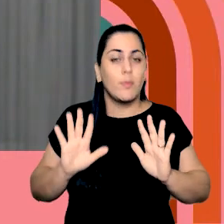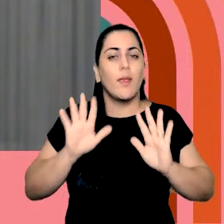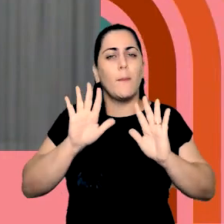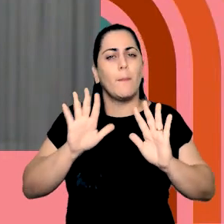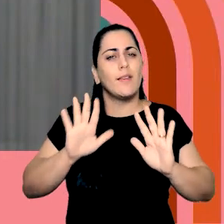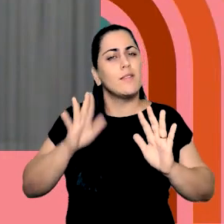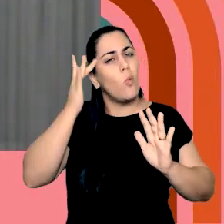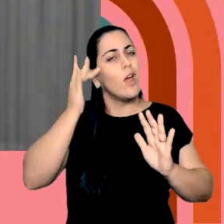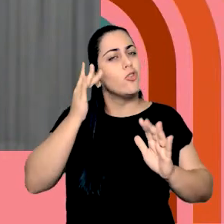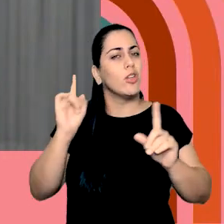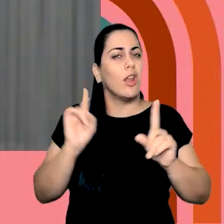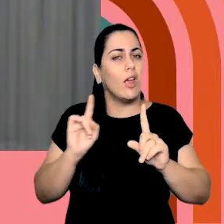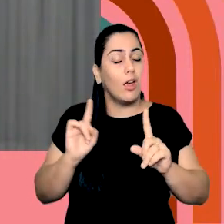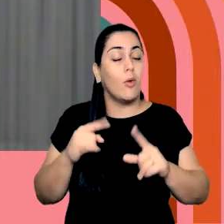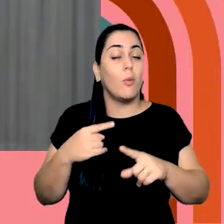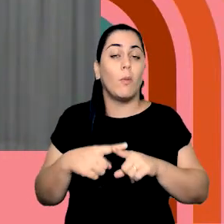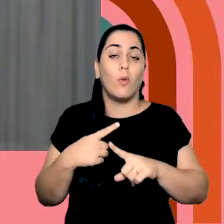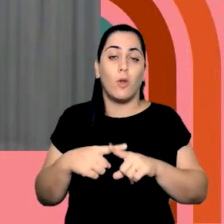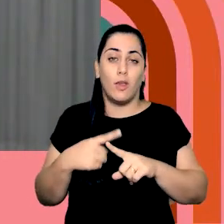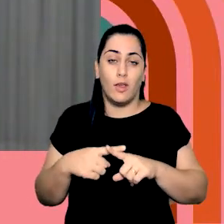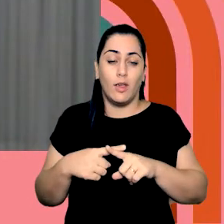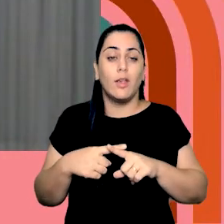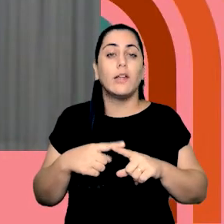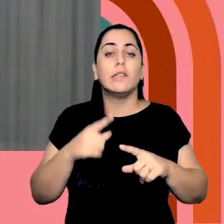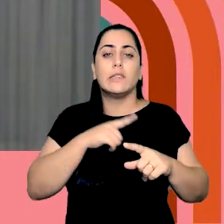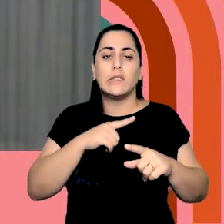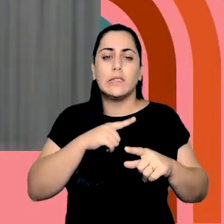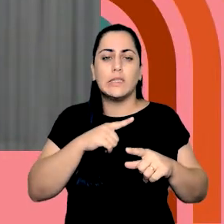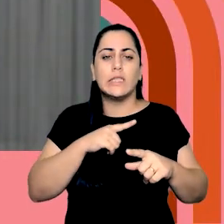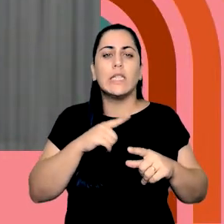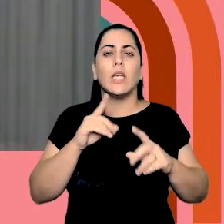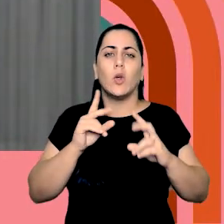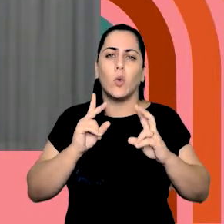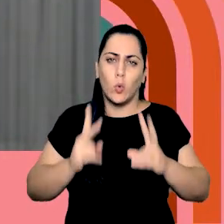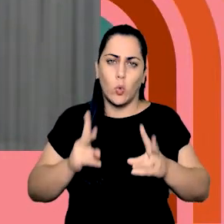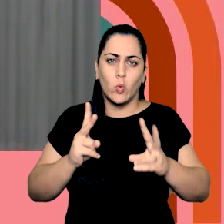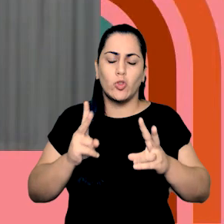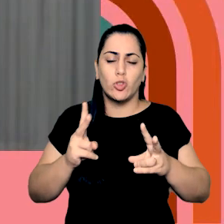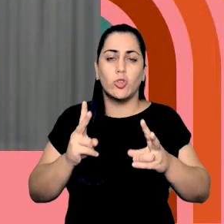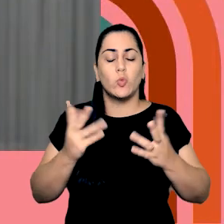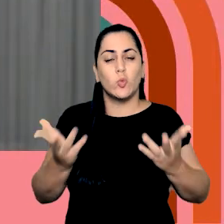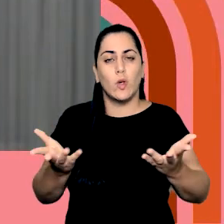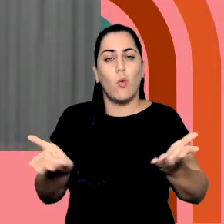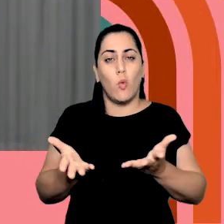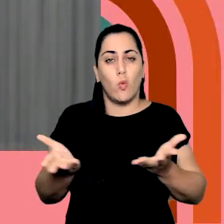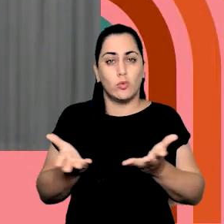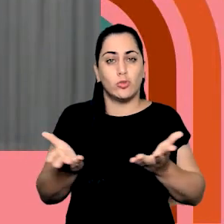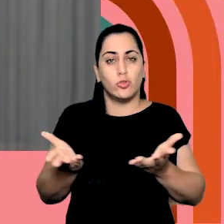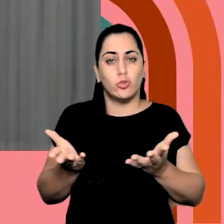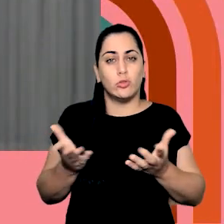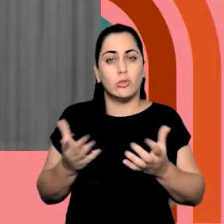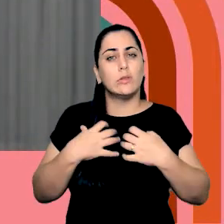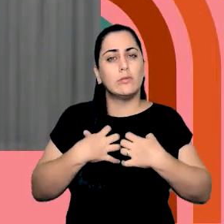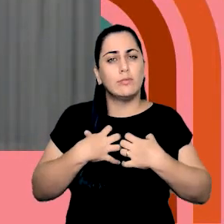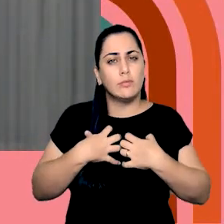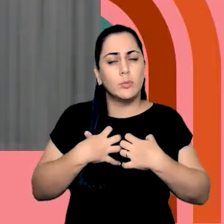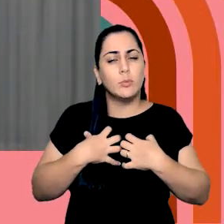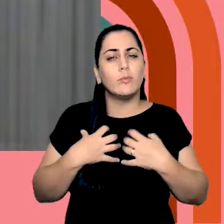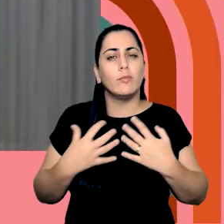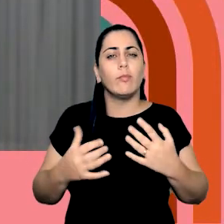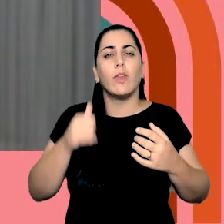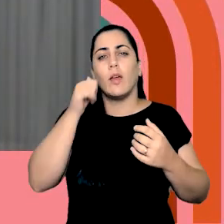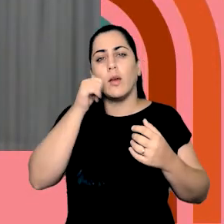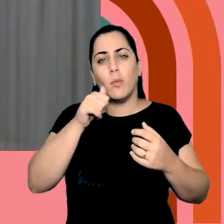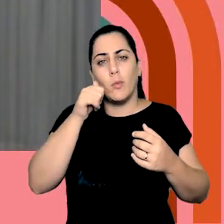desconfiança que não. Por quê? porque ainda há uma forte expectativa